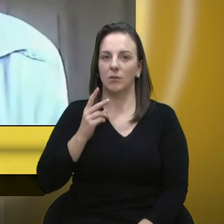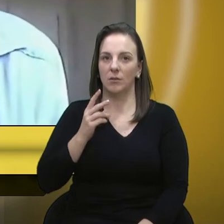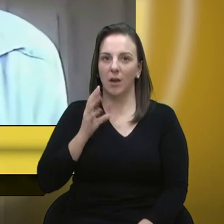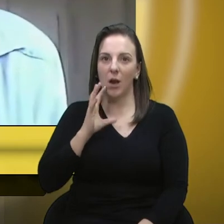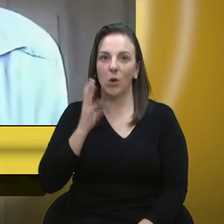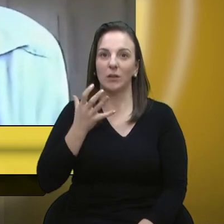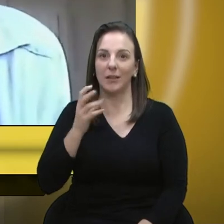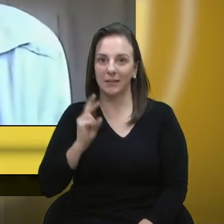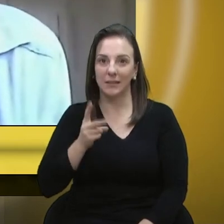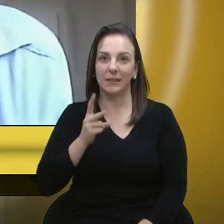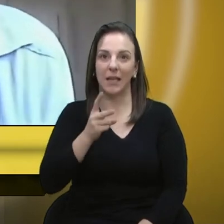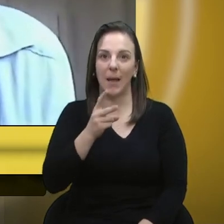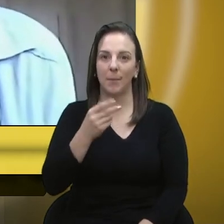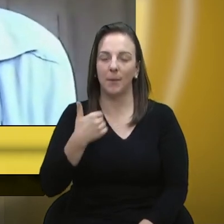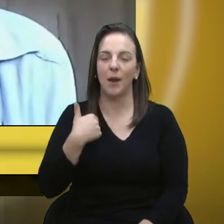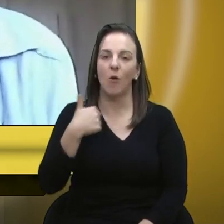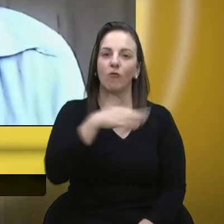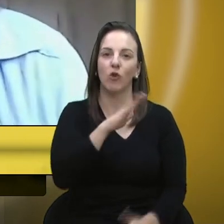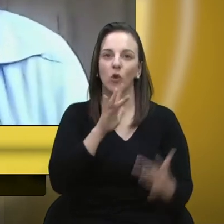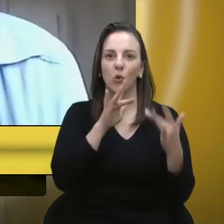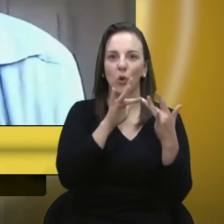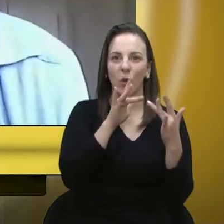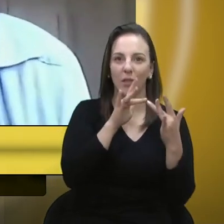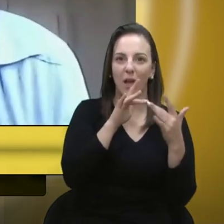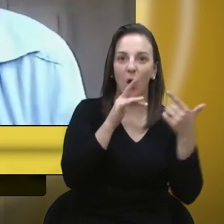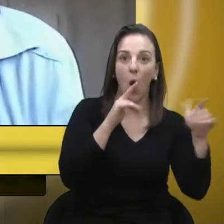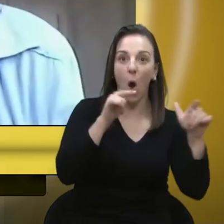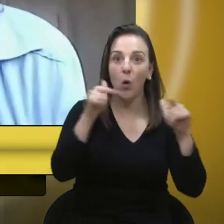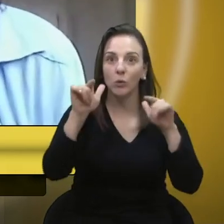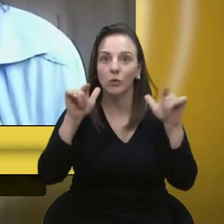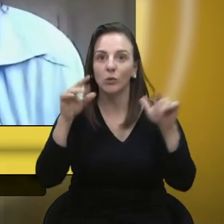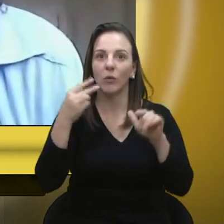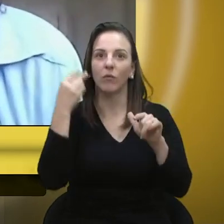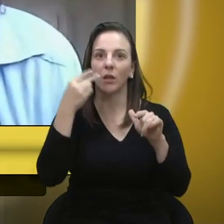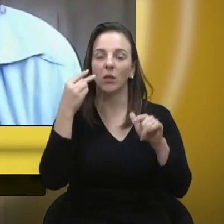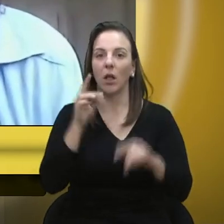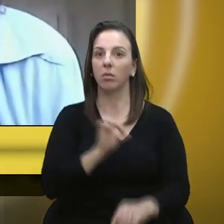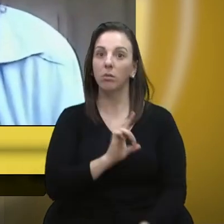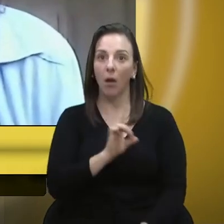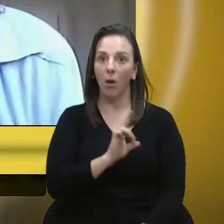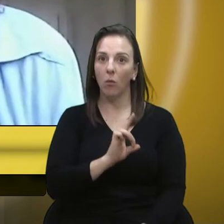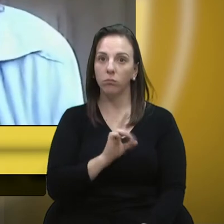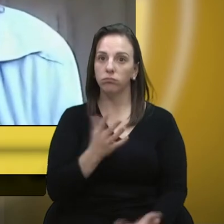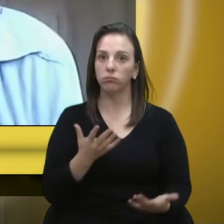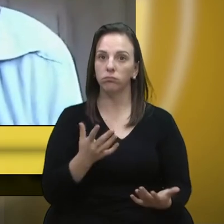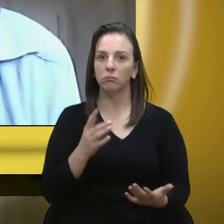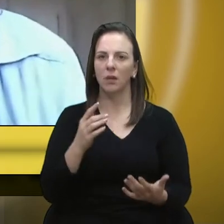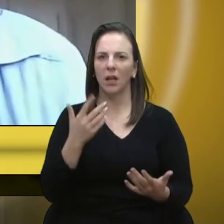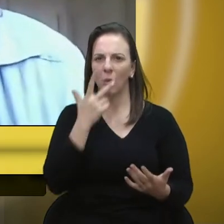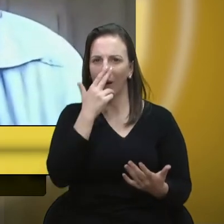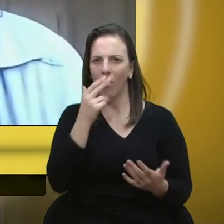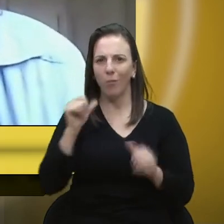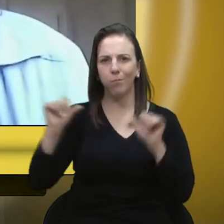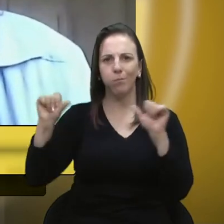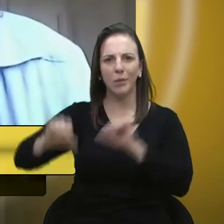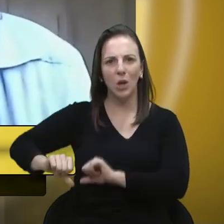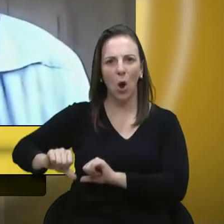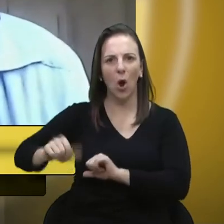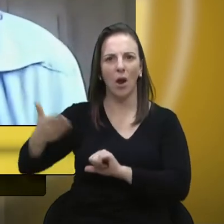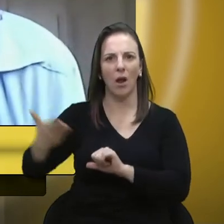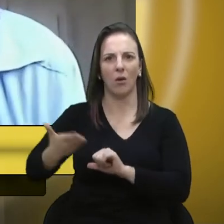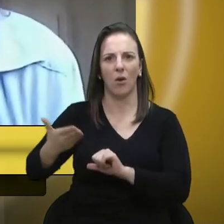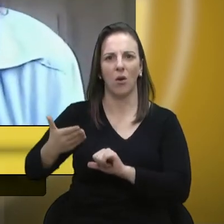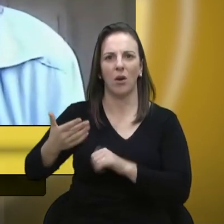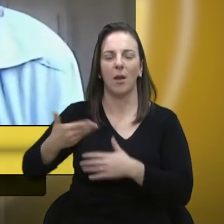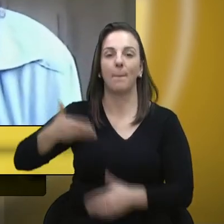Fui conversar com outros vereadores e, na verdade, não. Isso é algo que está pior nesse momento do que já esteve